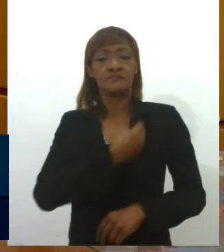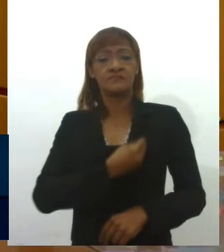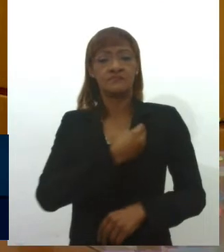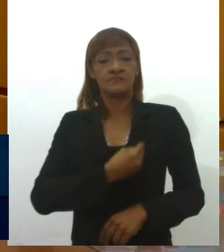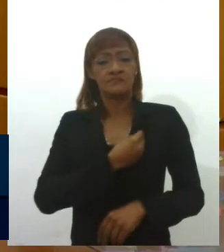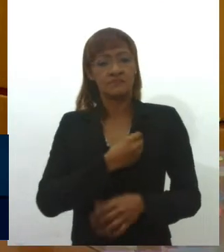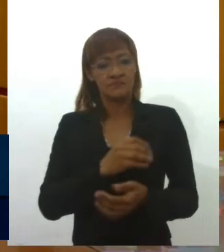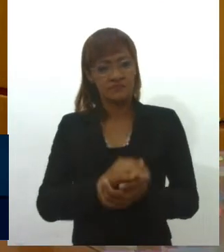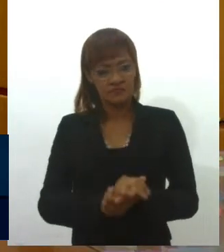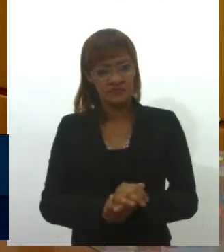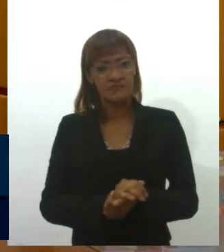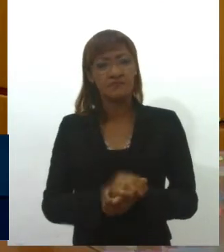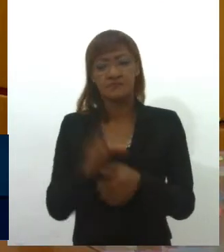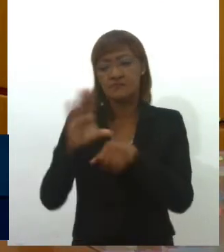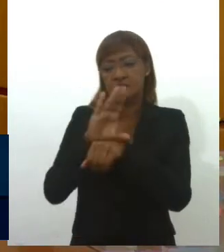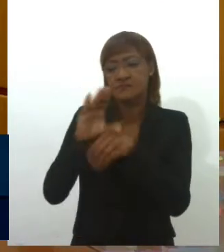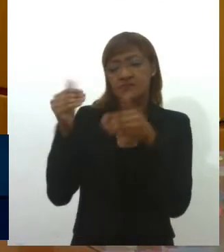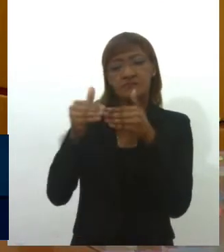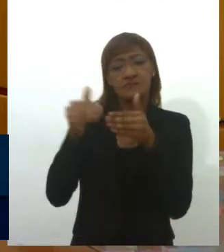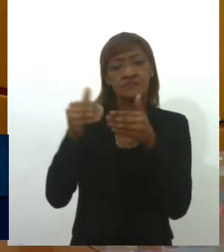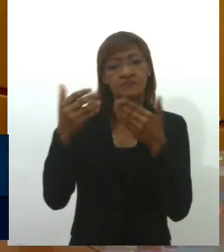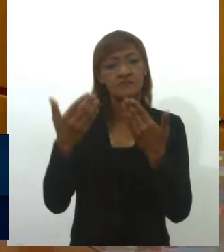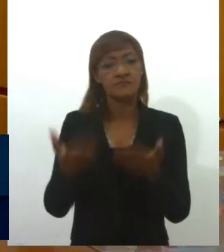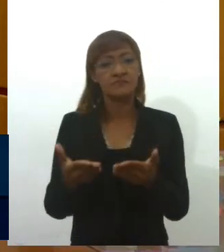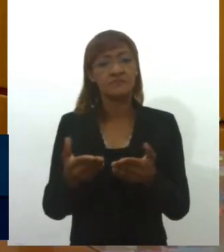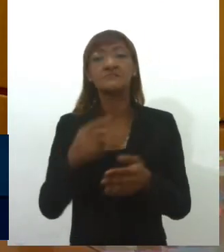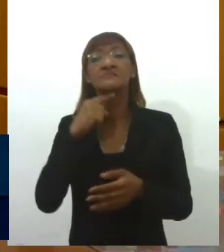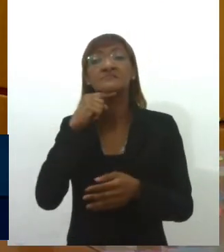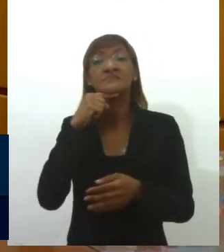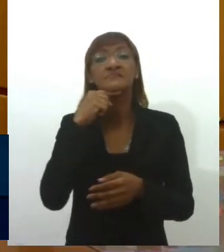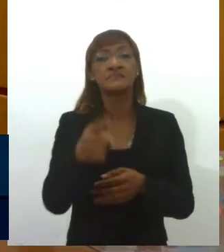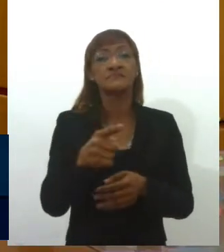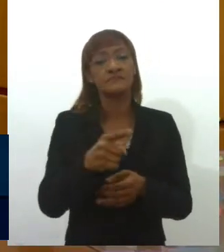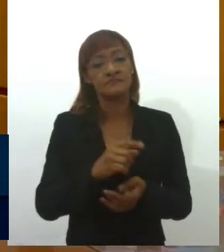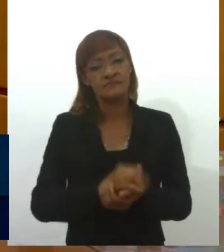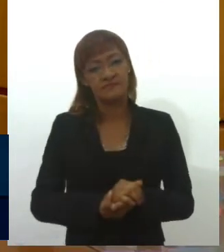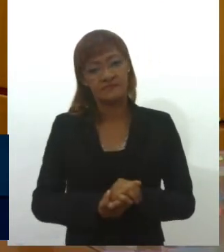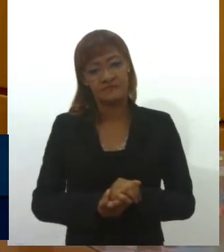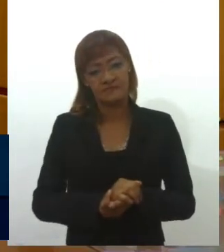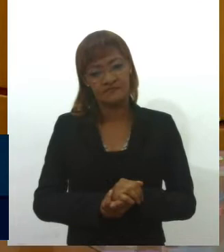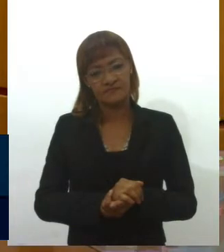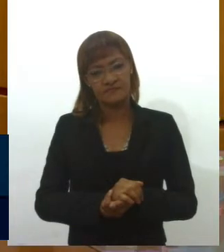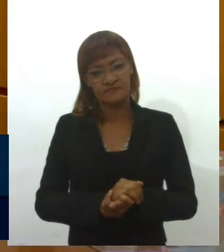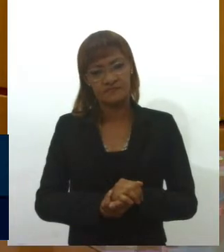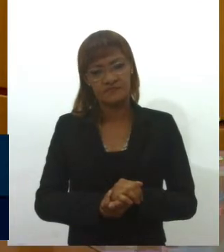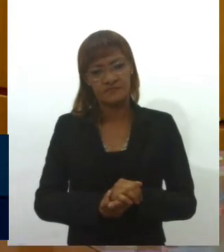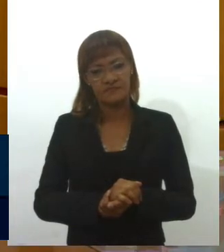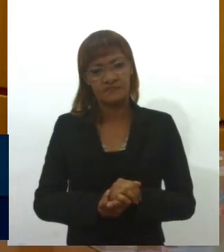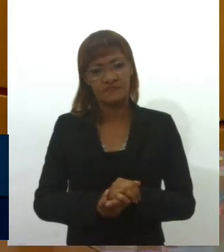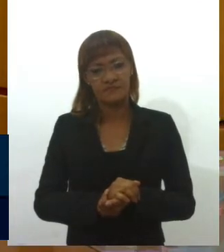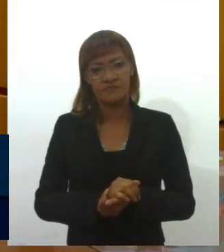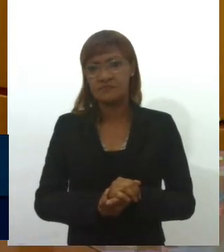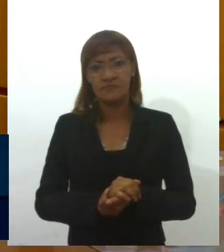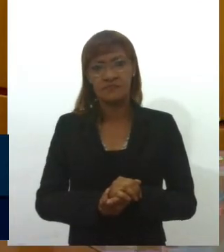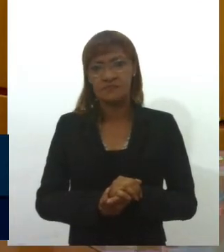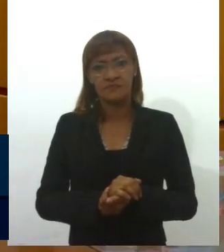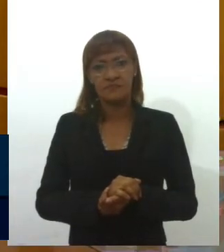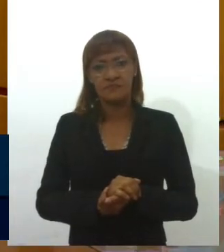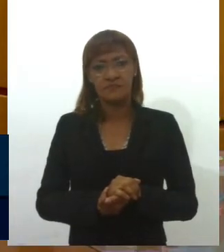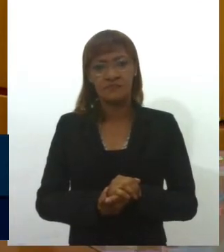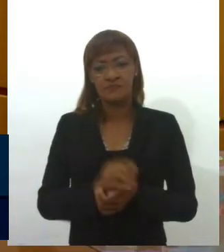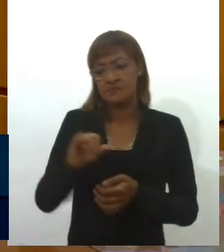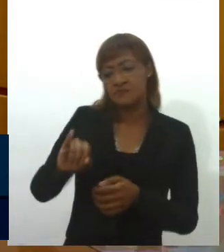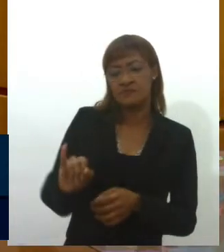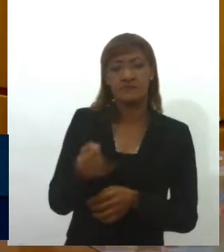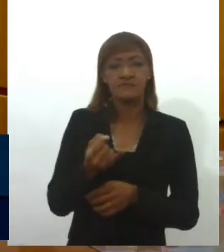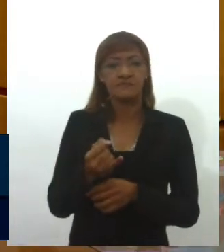pétreas que a Constituição estabeleceu. E ninguém pode usar o argumento da liberdade de expressão para